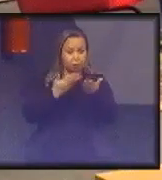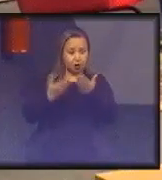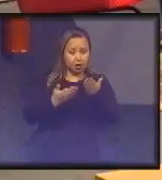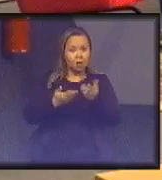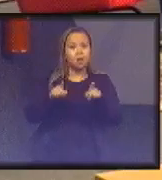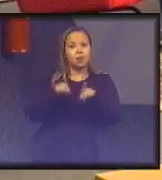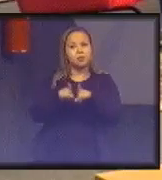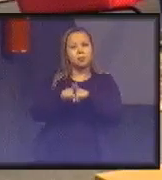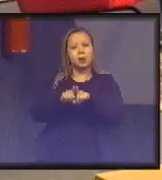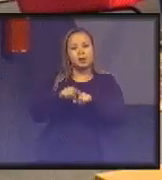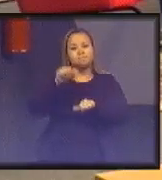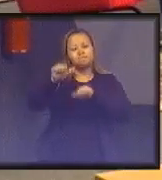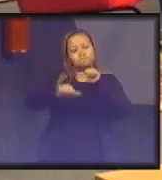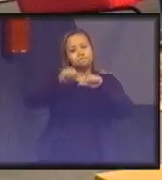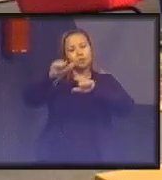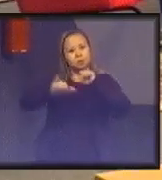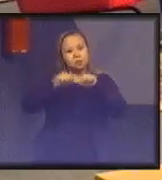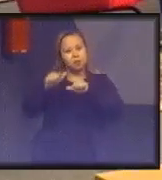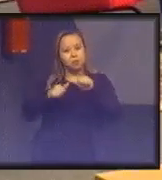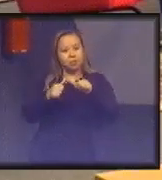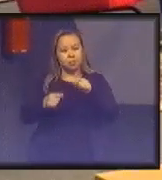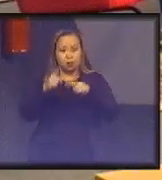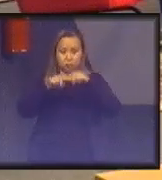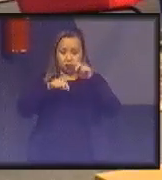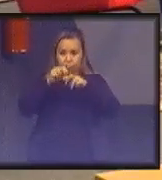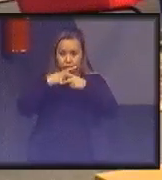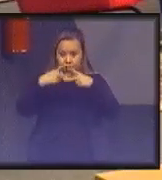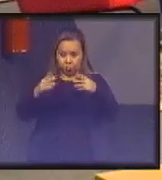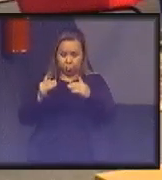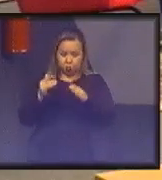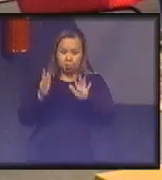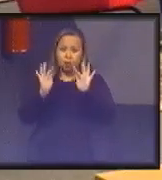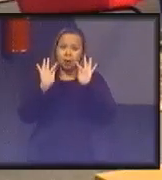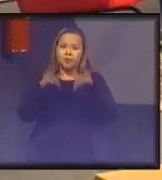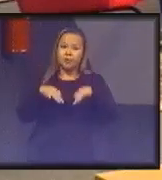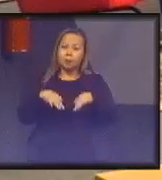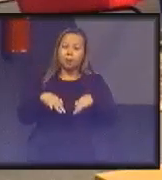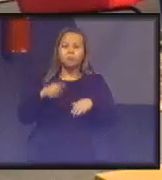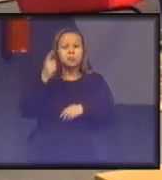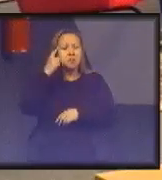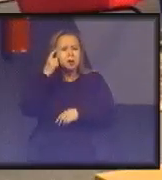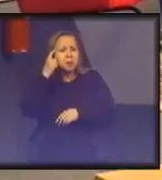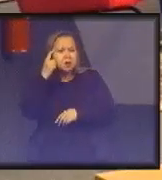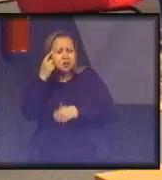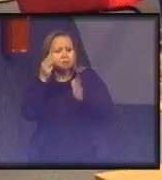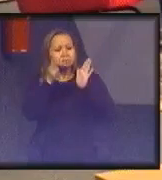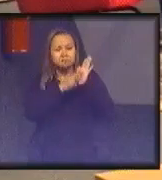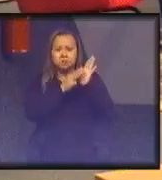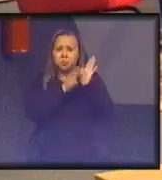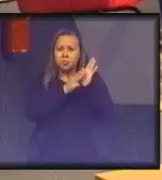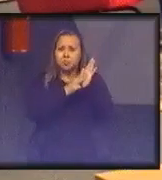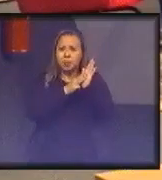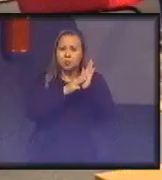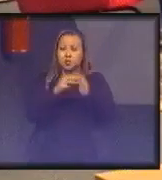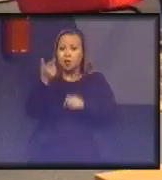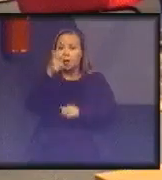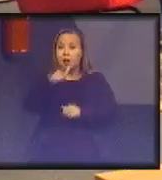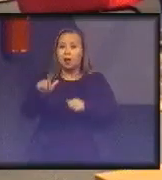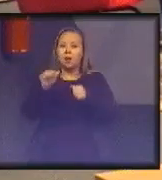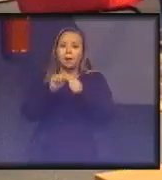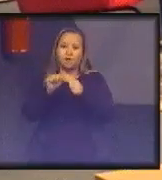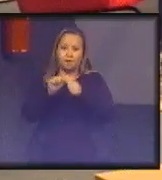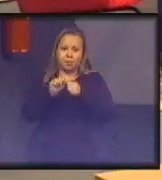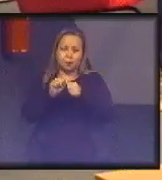no final o produto final, na verdade, eu vou pensar em formas, em métodos de retroalimentar,